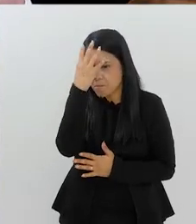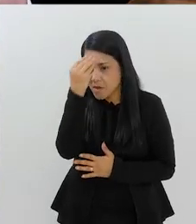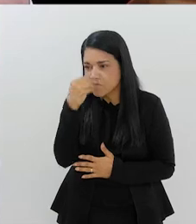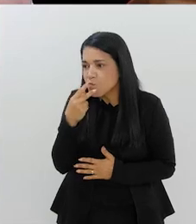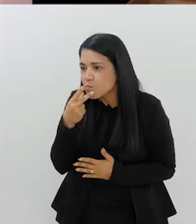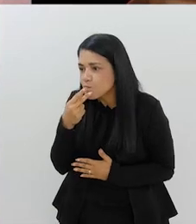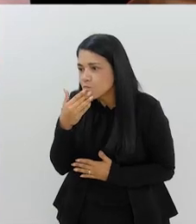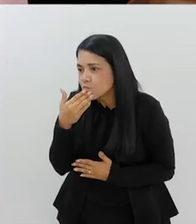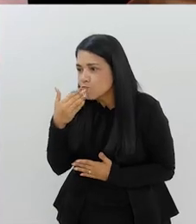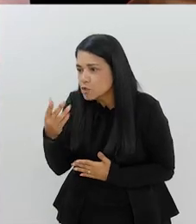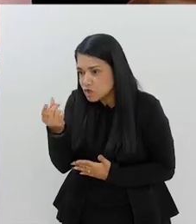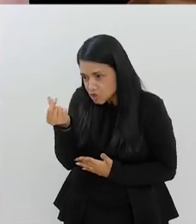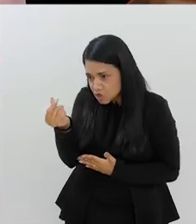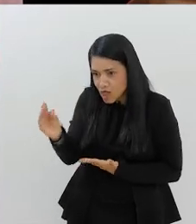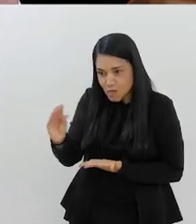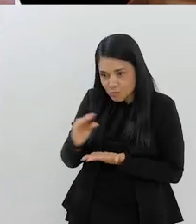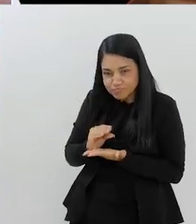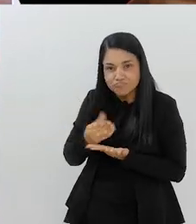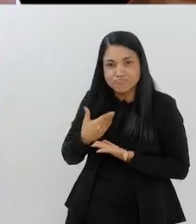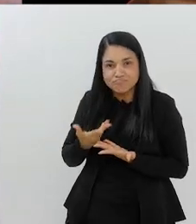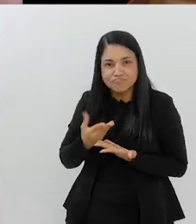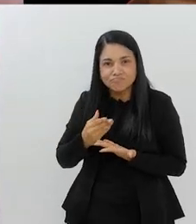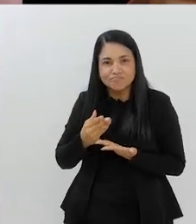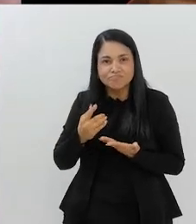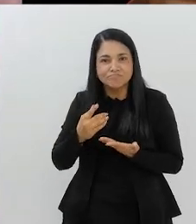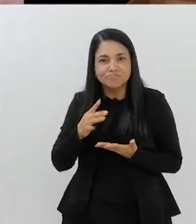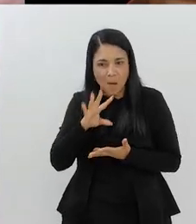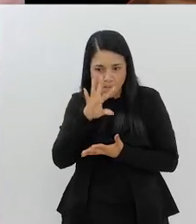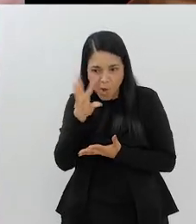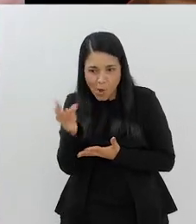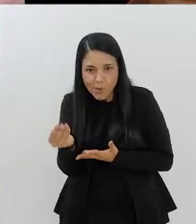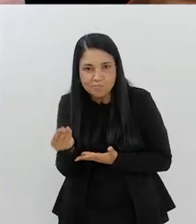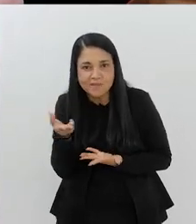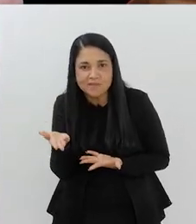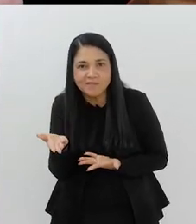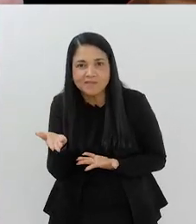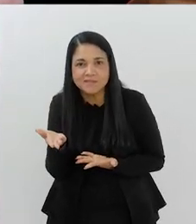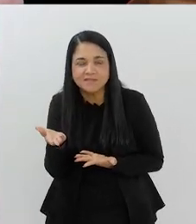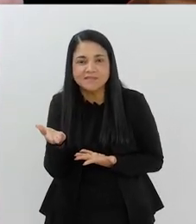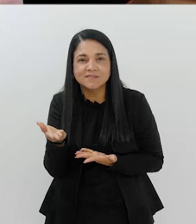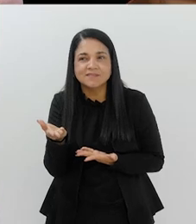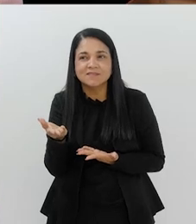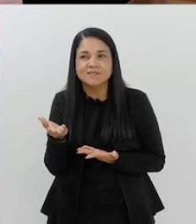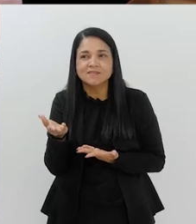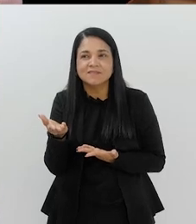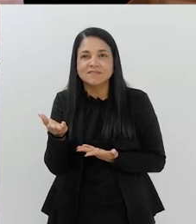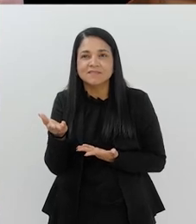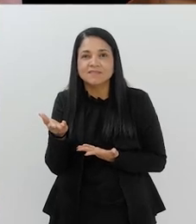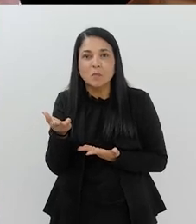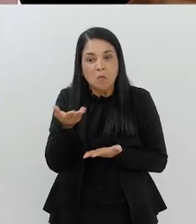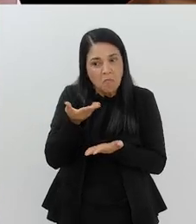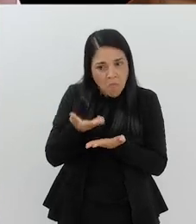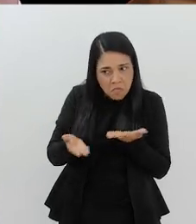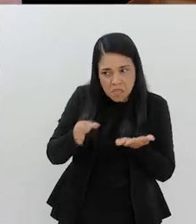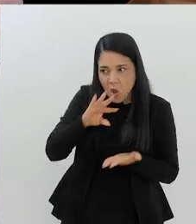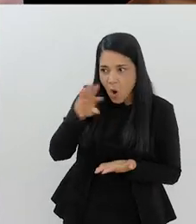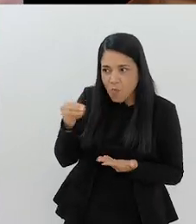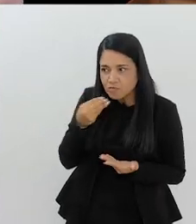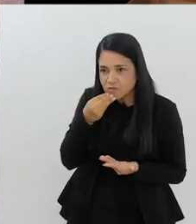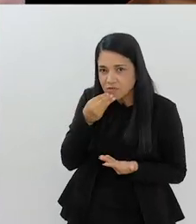Vou pedir a ele um dinheiro para ir à Paralimpíada? Seria uma perda de